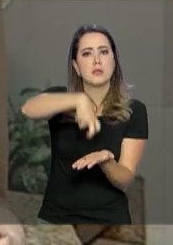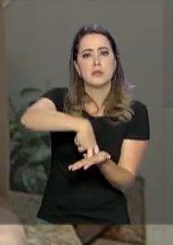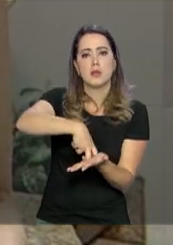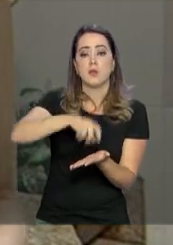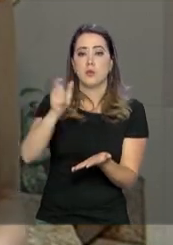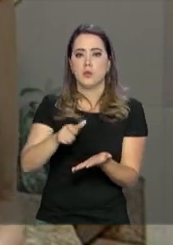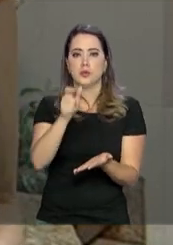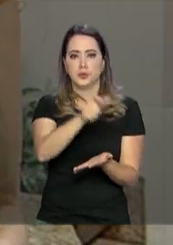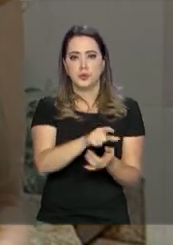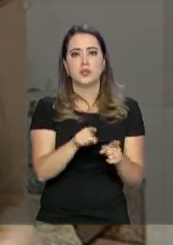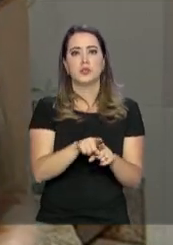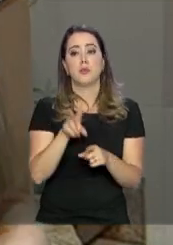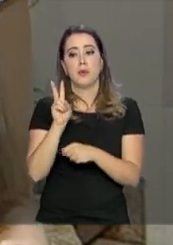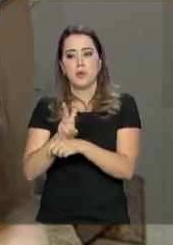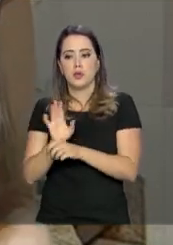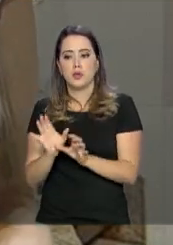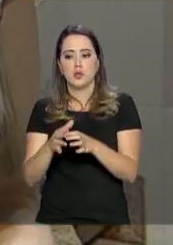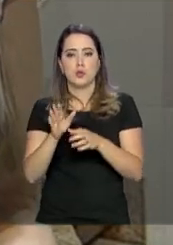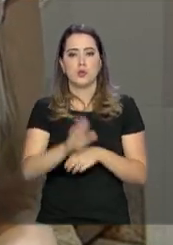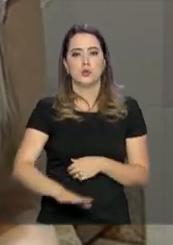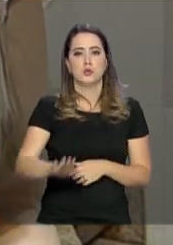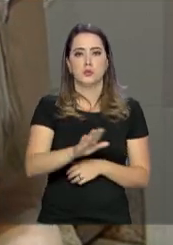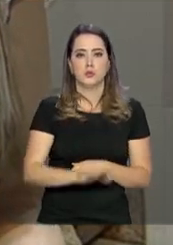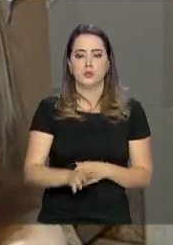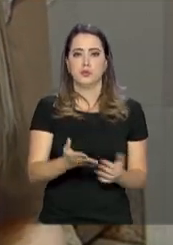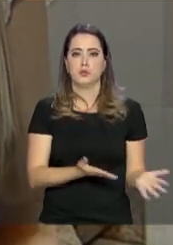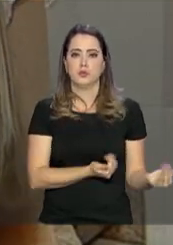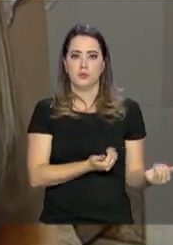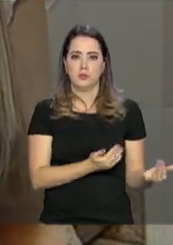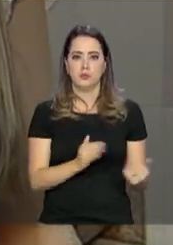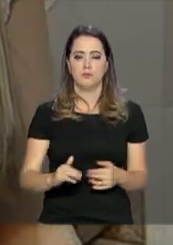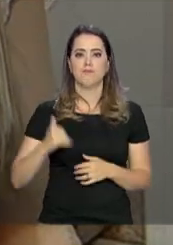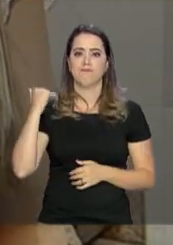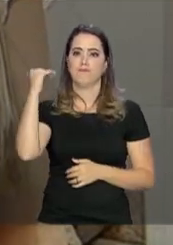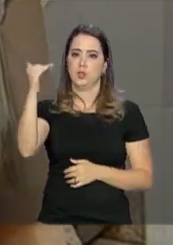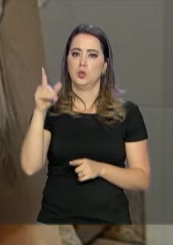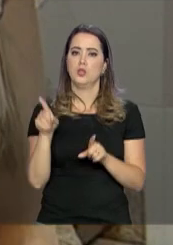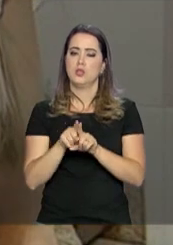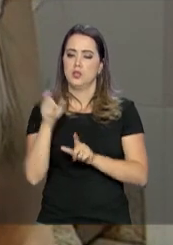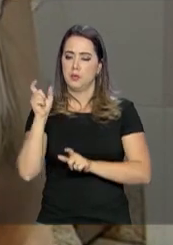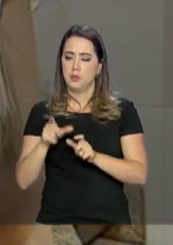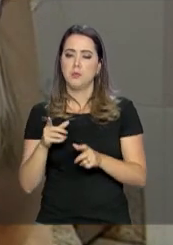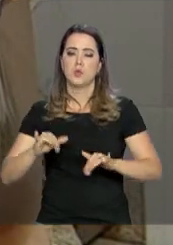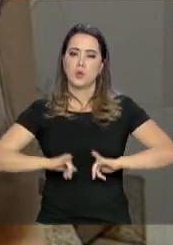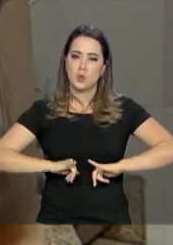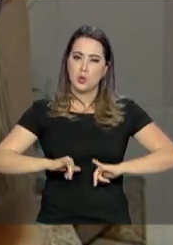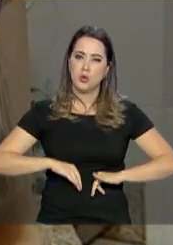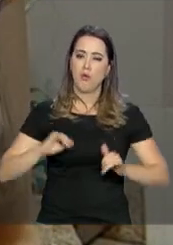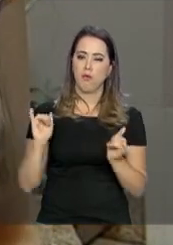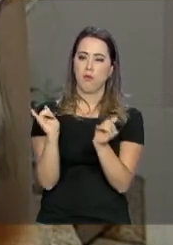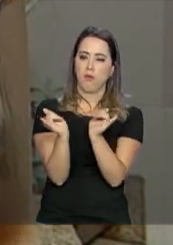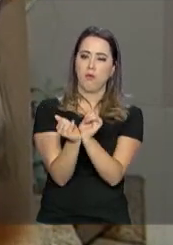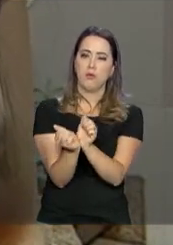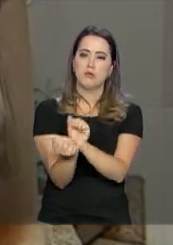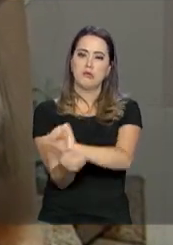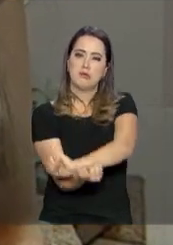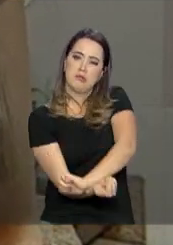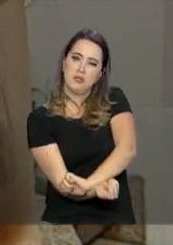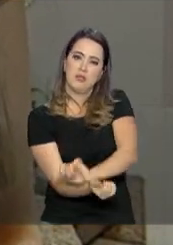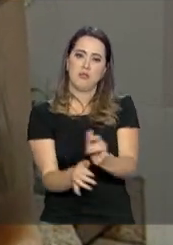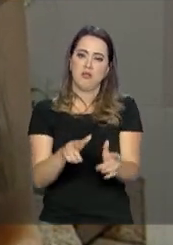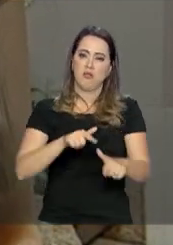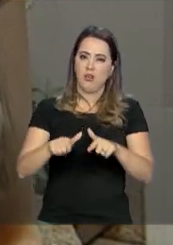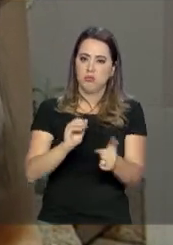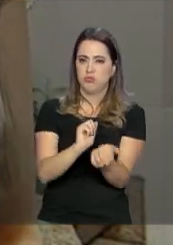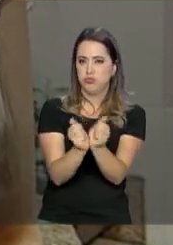crianças, adolescentes e vítimas de trabalho escravo. De acordo com o Ministério Público Federal, em fevereiro, o Brasil